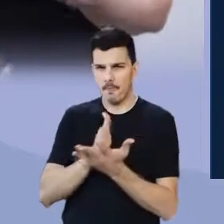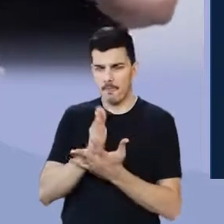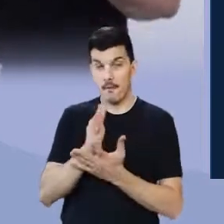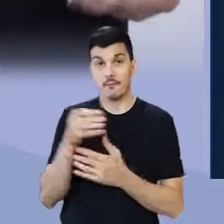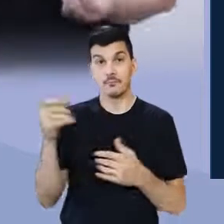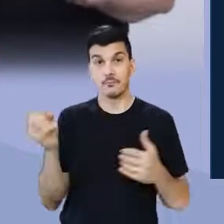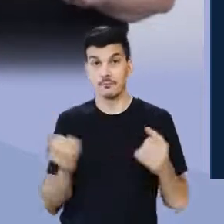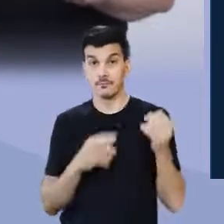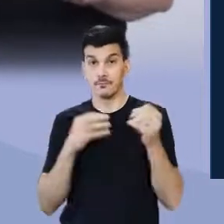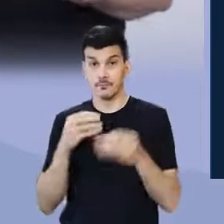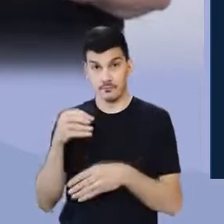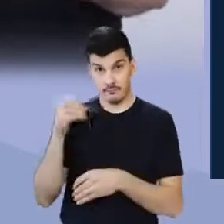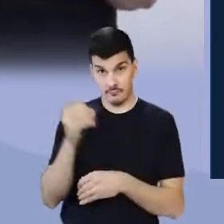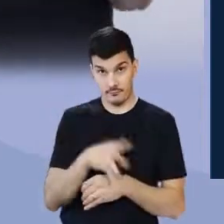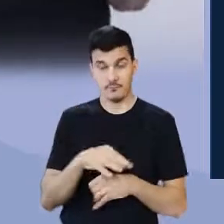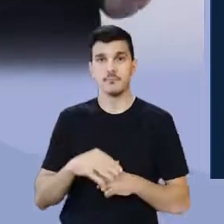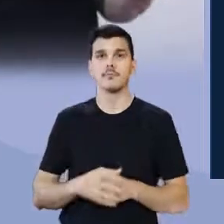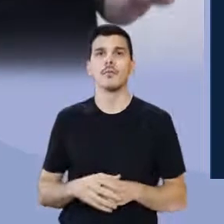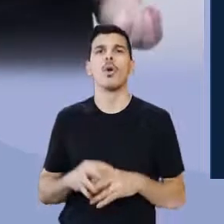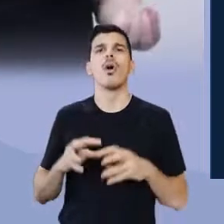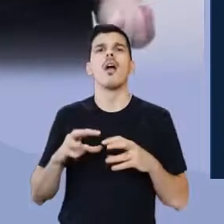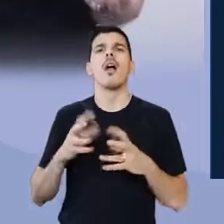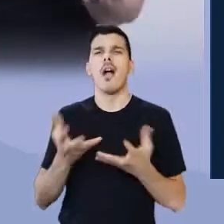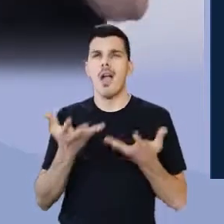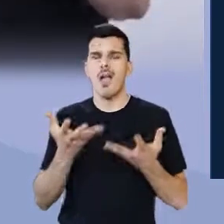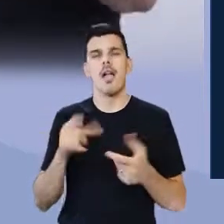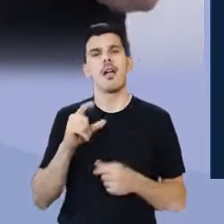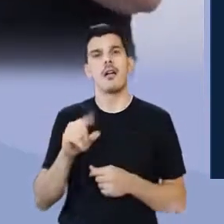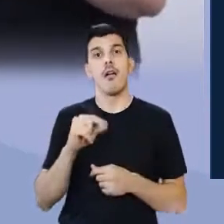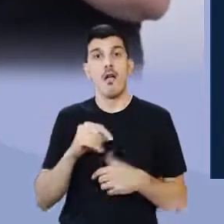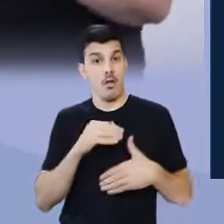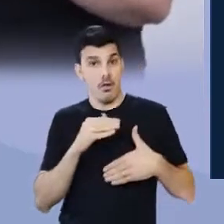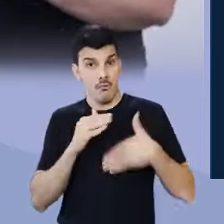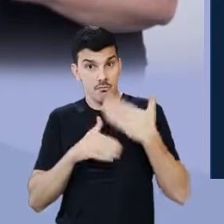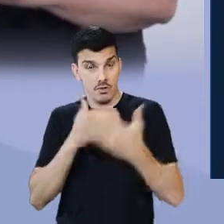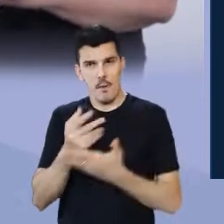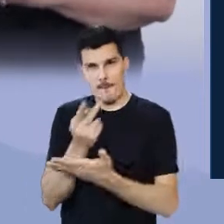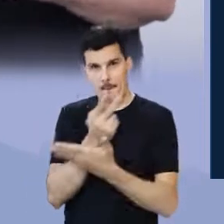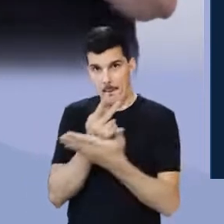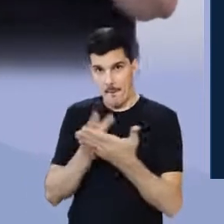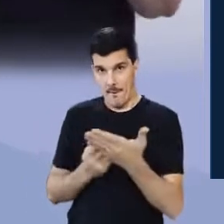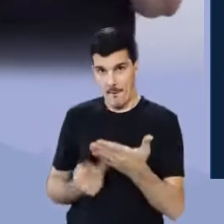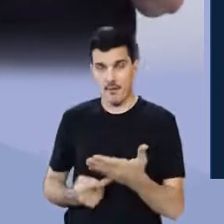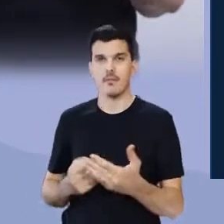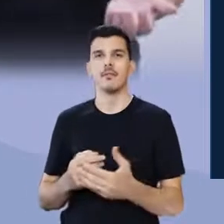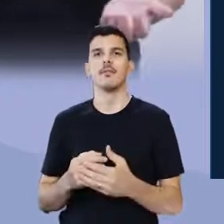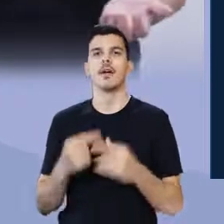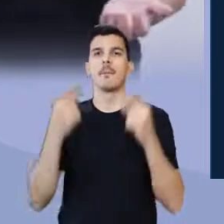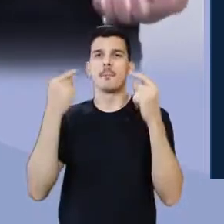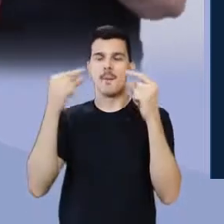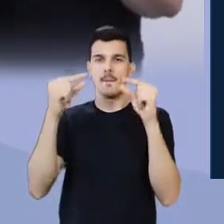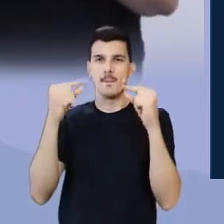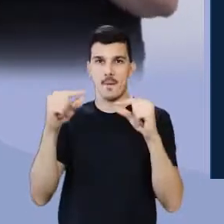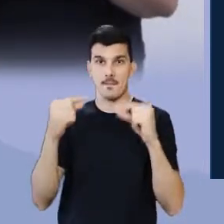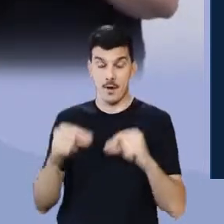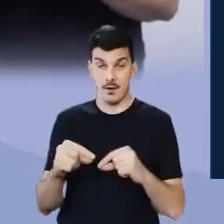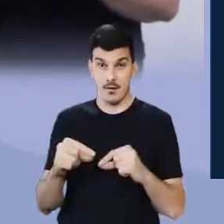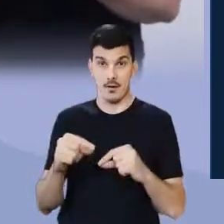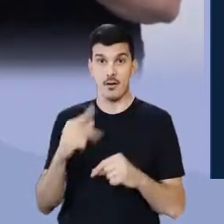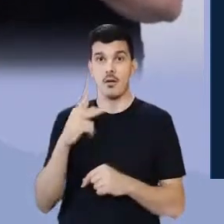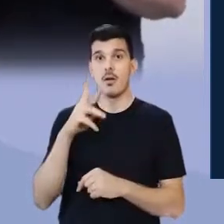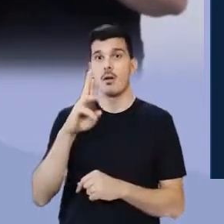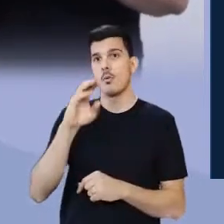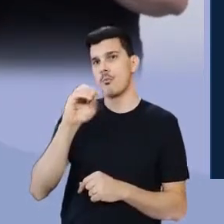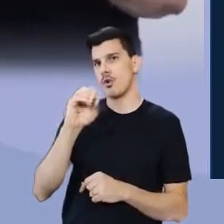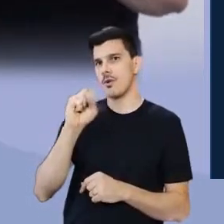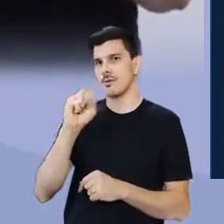inovar. Aquilo que eles querem é produzir poesia ou prosa, ou seja,